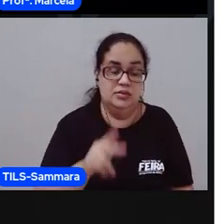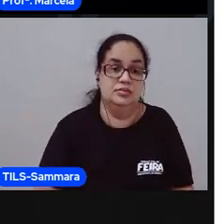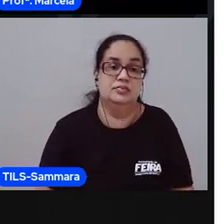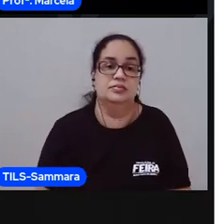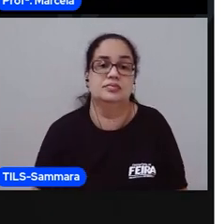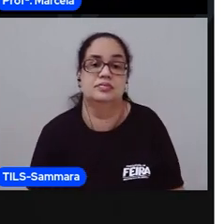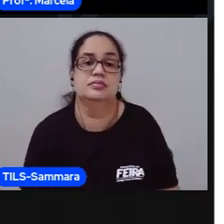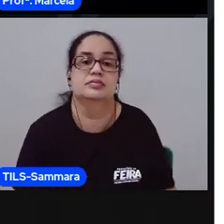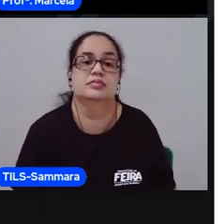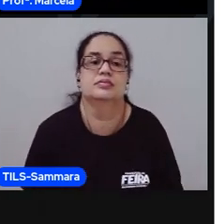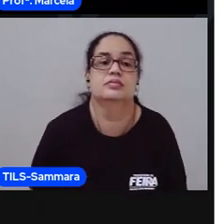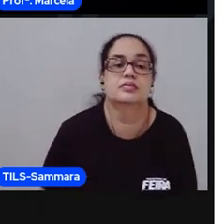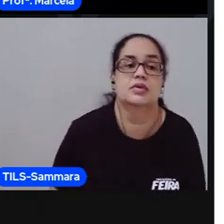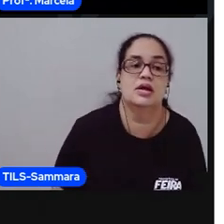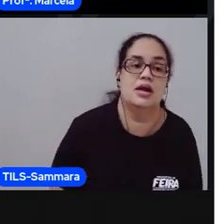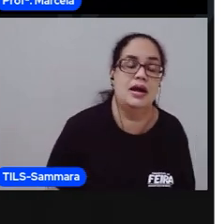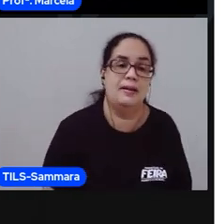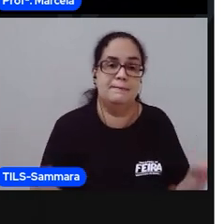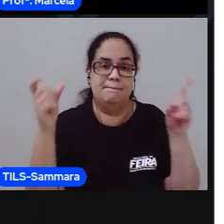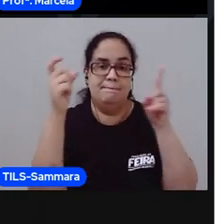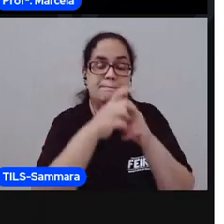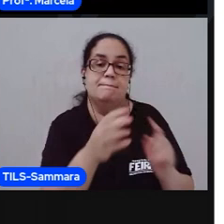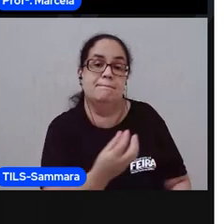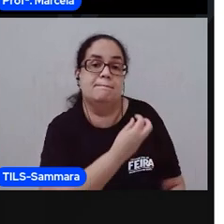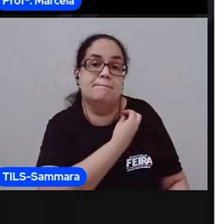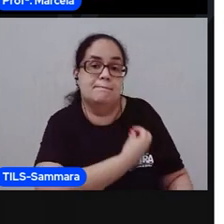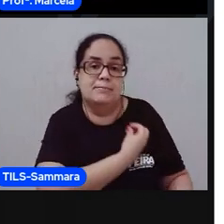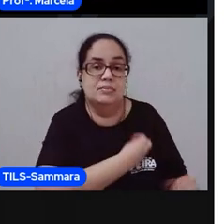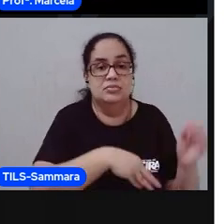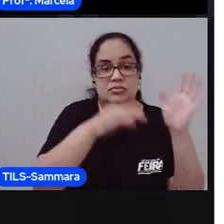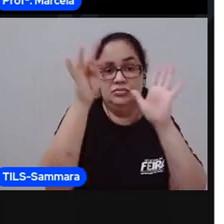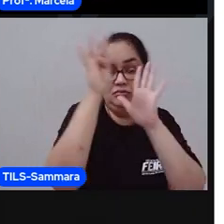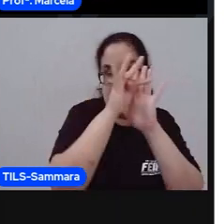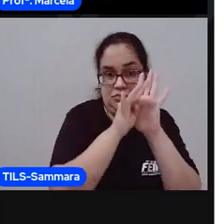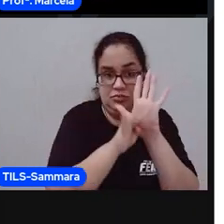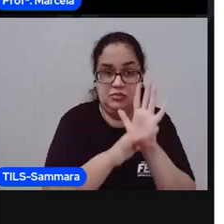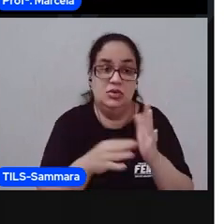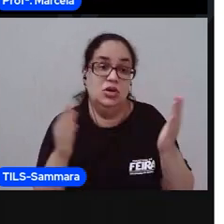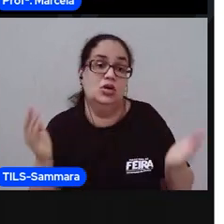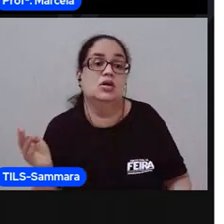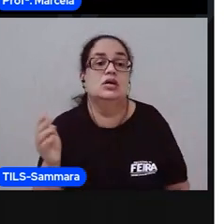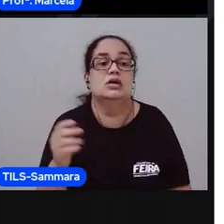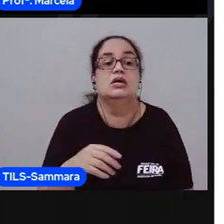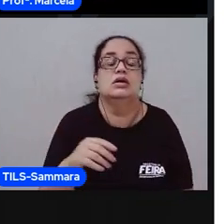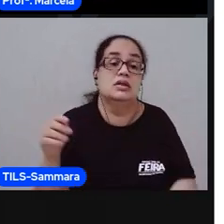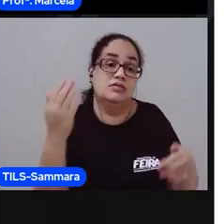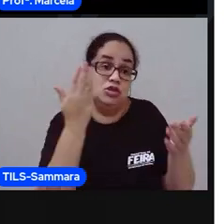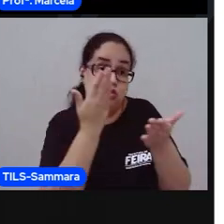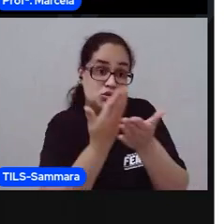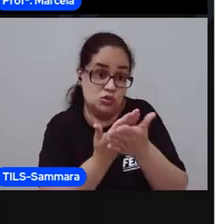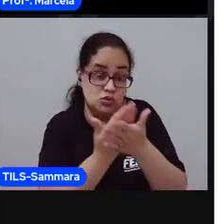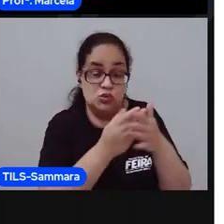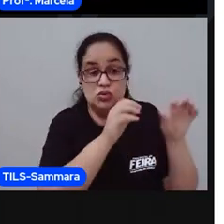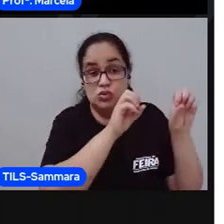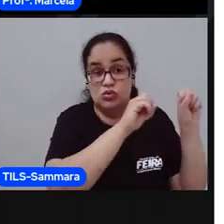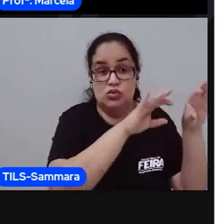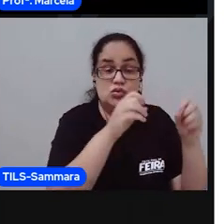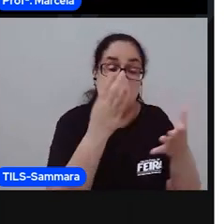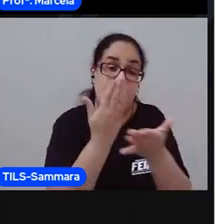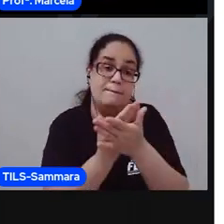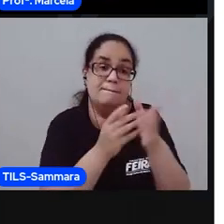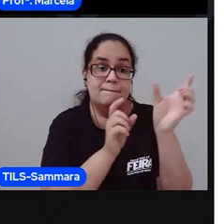Então, vamos aqui a algumas palavras presentes no texto. Agora, crianças, a gente vai trabalhar a estrutura dessas